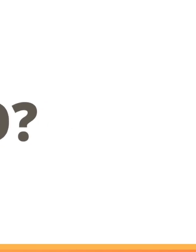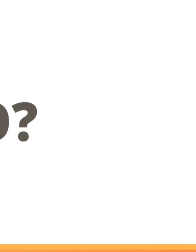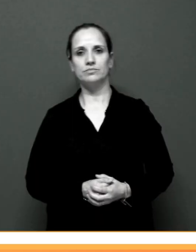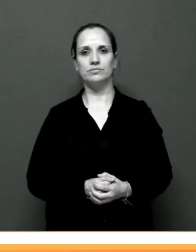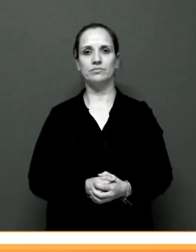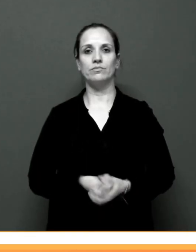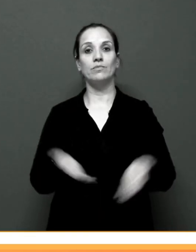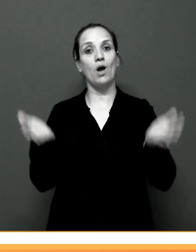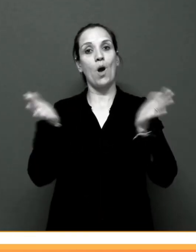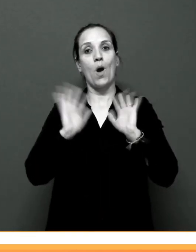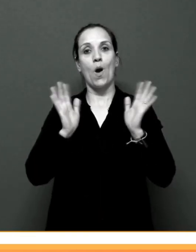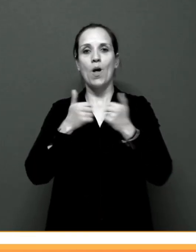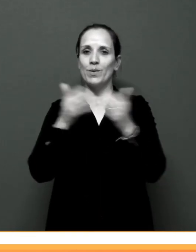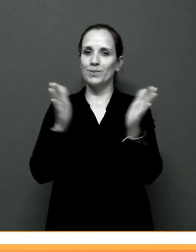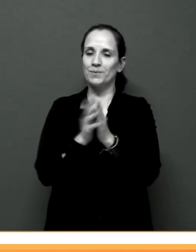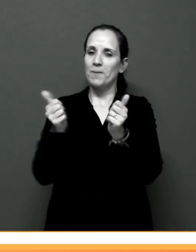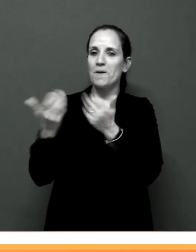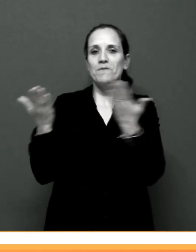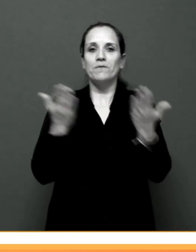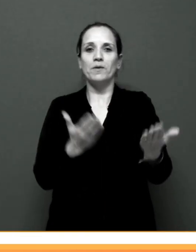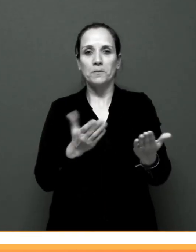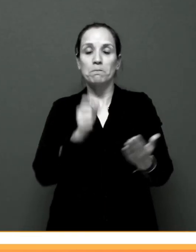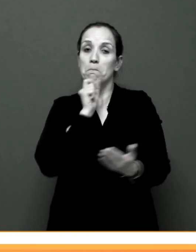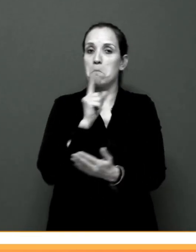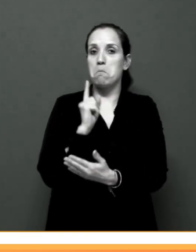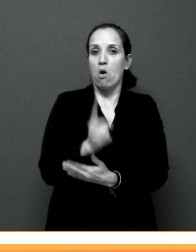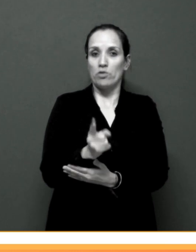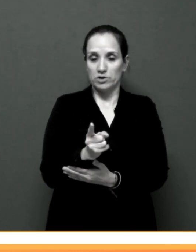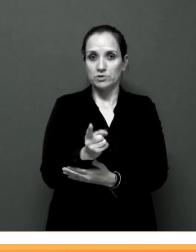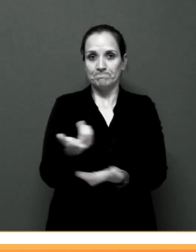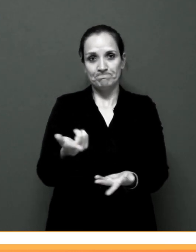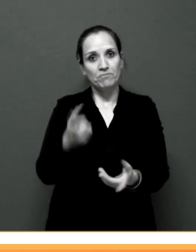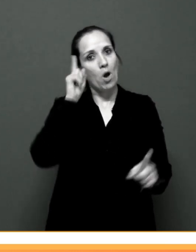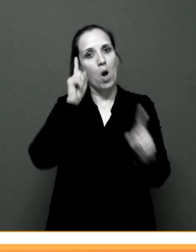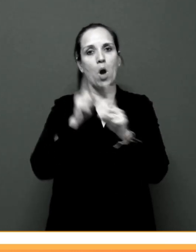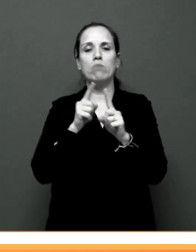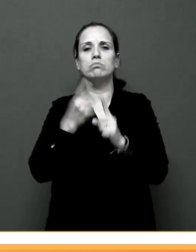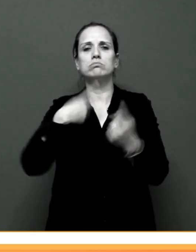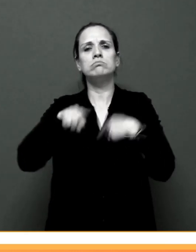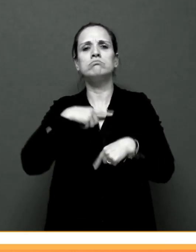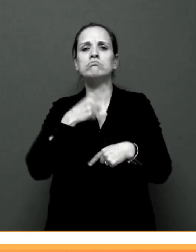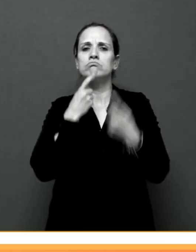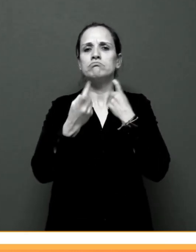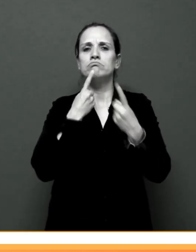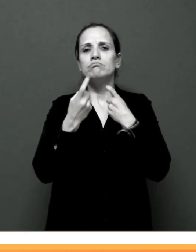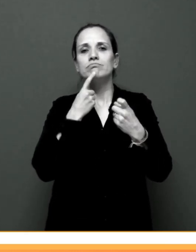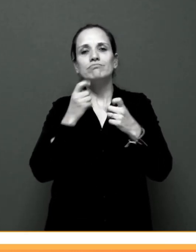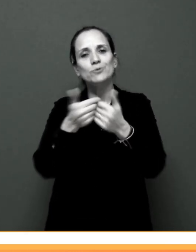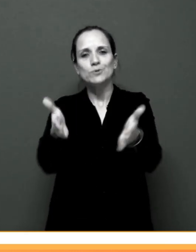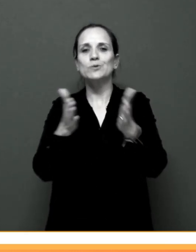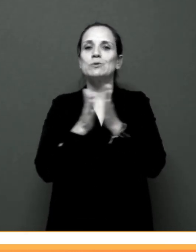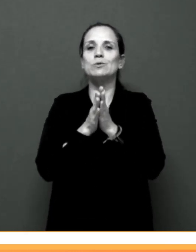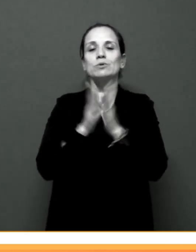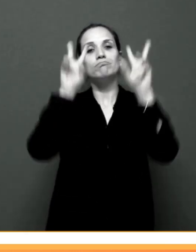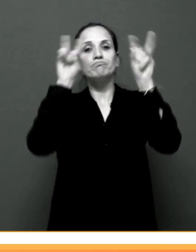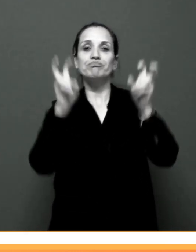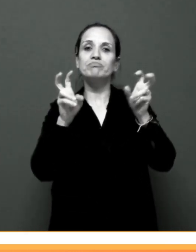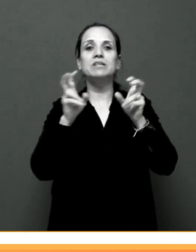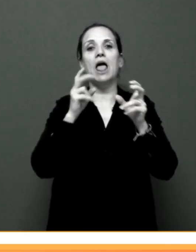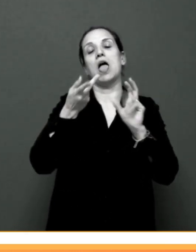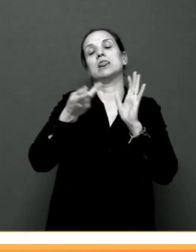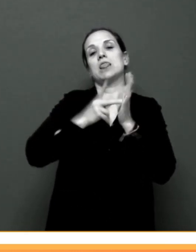Olá a todos e sejam bem-vindos ao Podisto, um podcast onde podemos questionar tudo sobre educação e